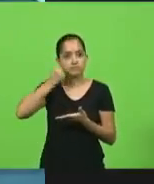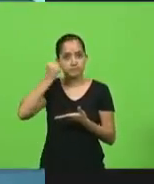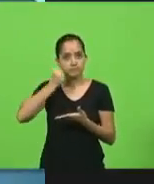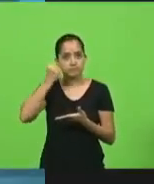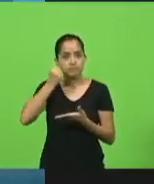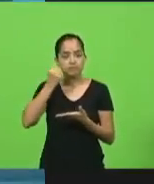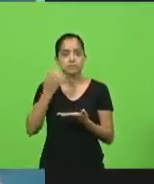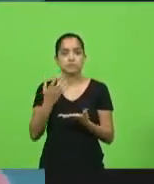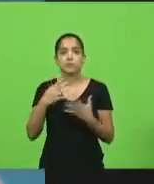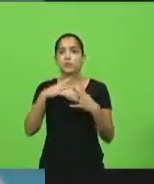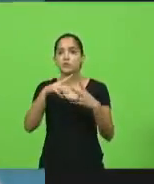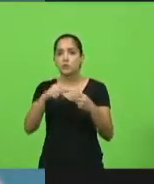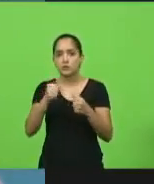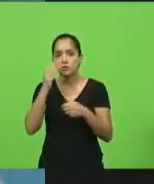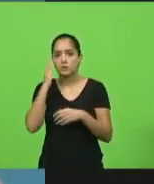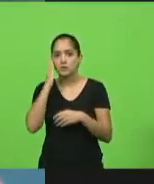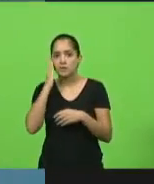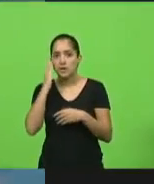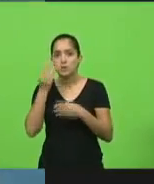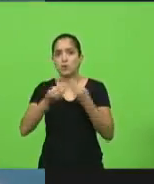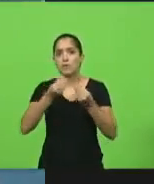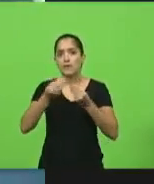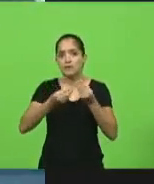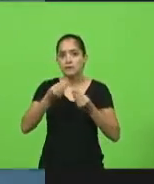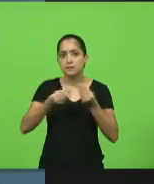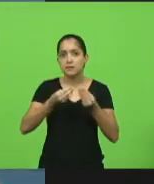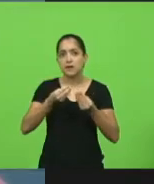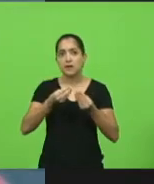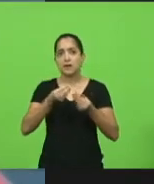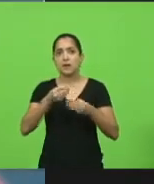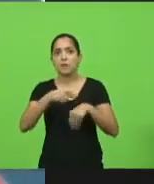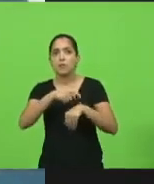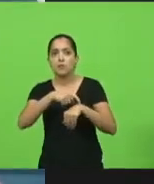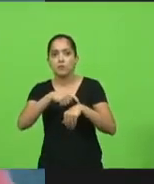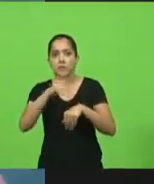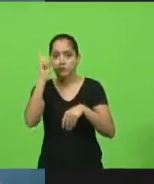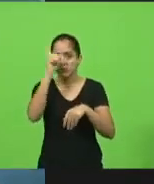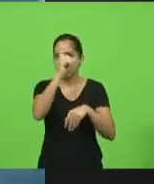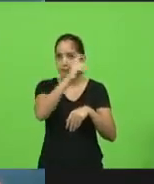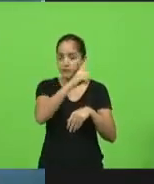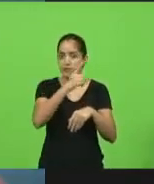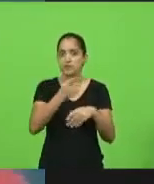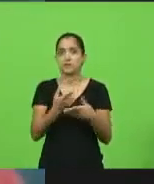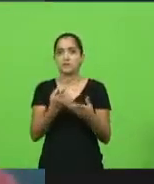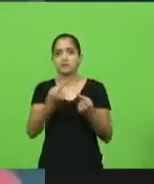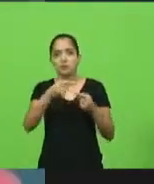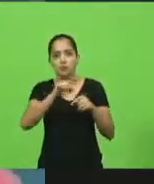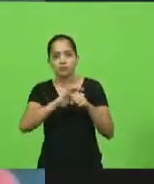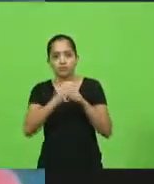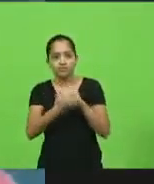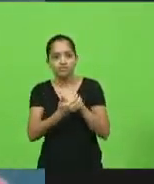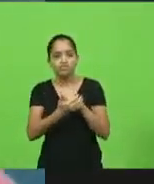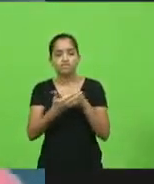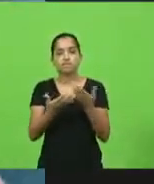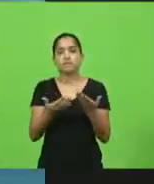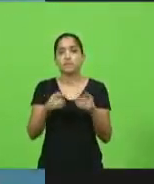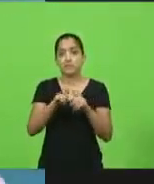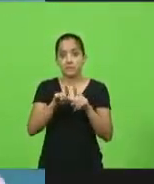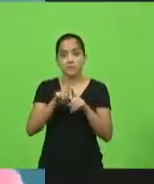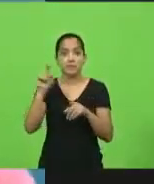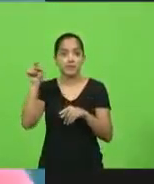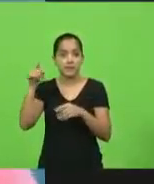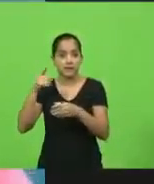Todos sabemos da situação que vive o Brasil todo no combate ao Covid. Minas Gerais, uma situação muito